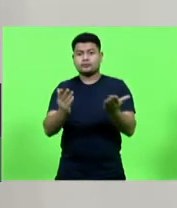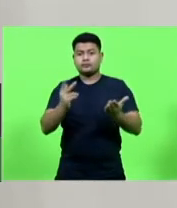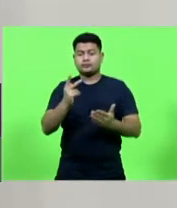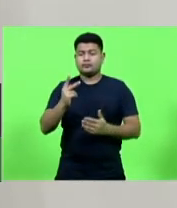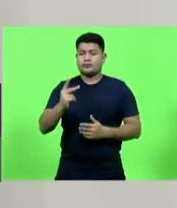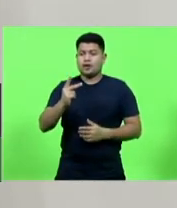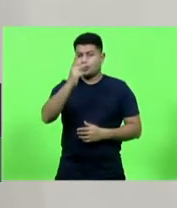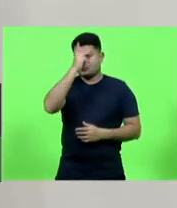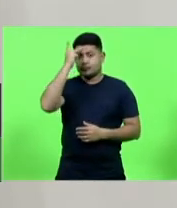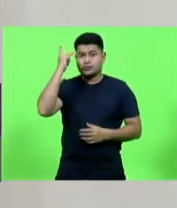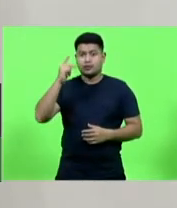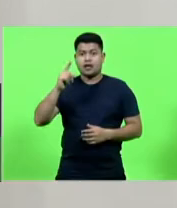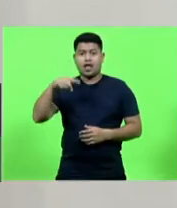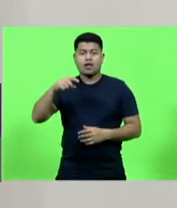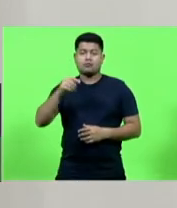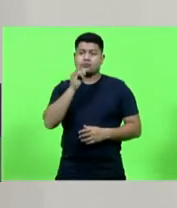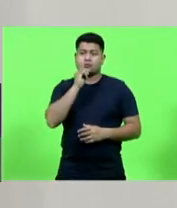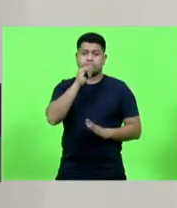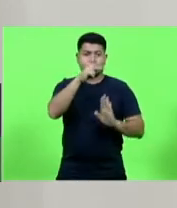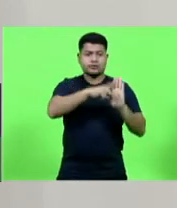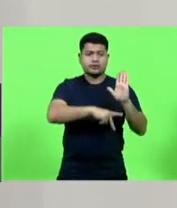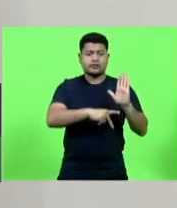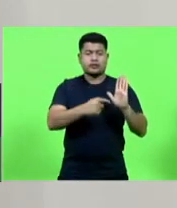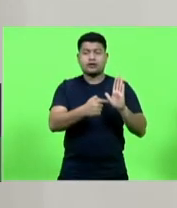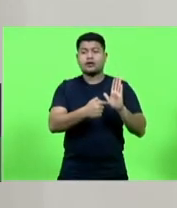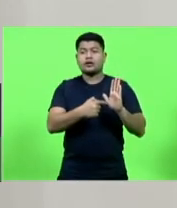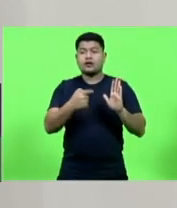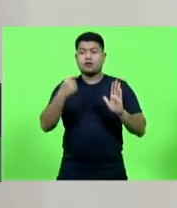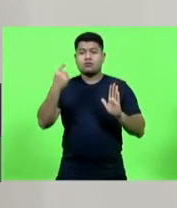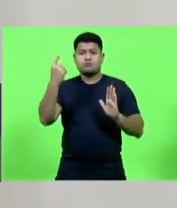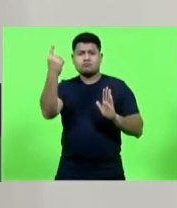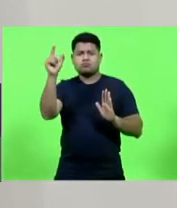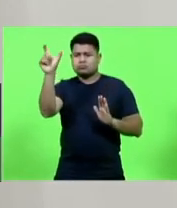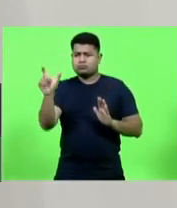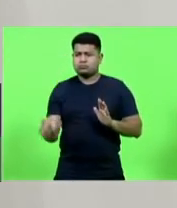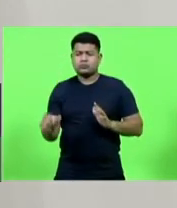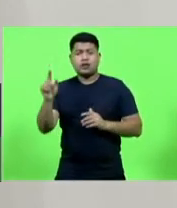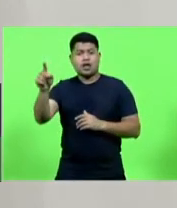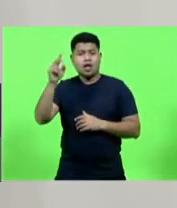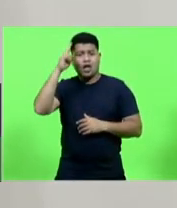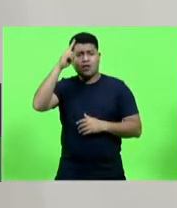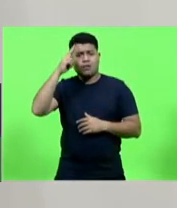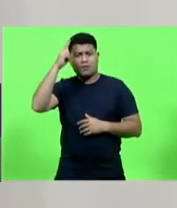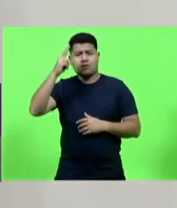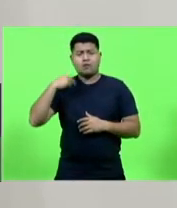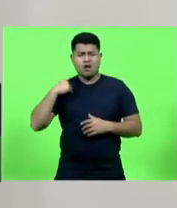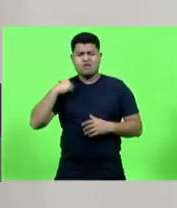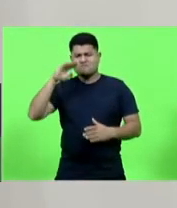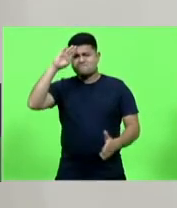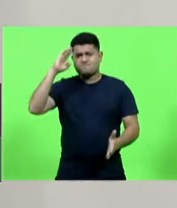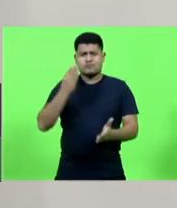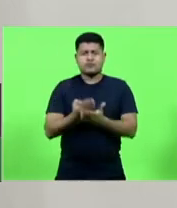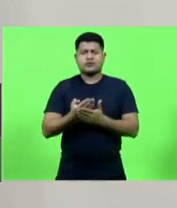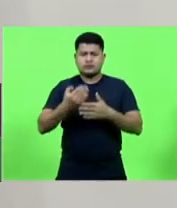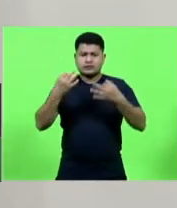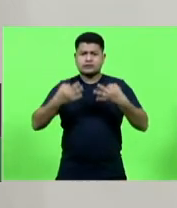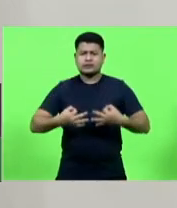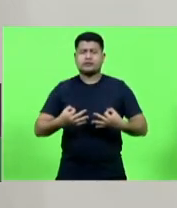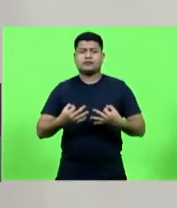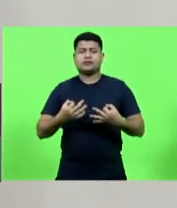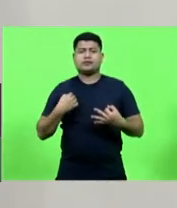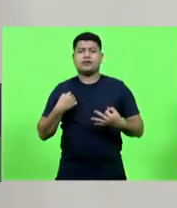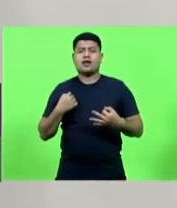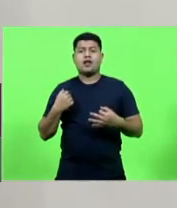que uma pessoa que é um sonhador, ele acredita que dá certo, ele vai lá, conversa com outros